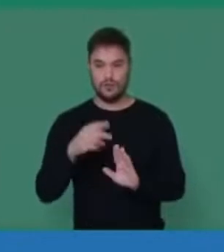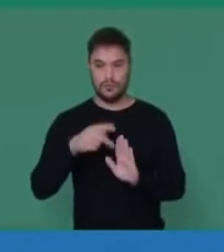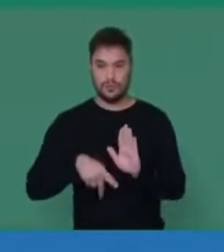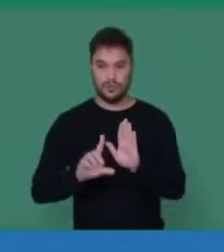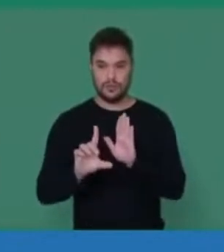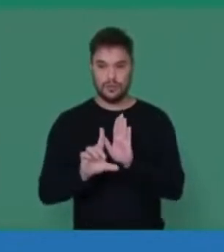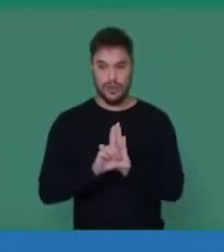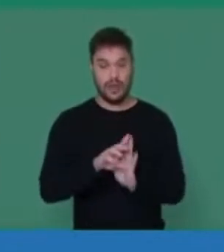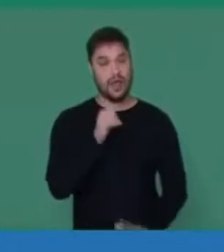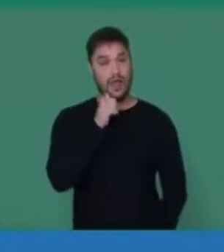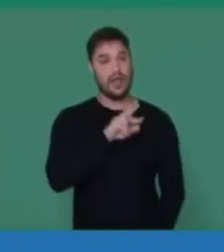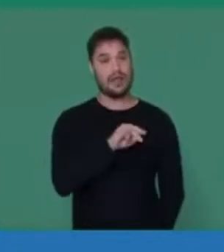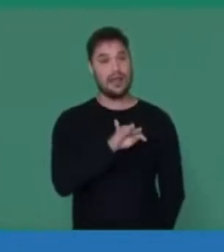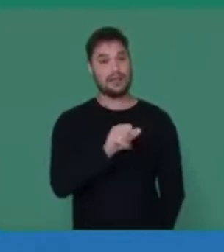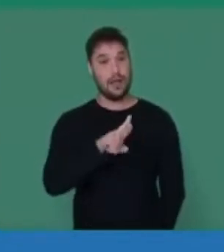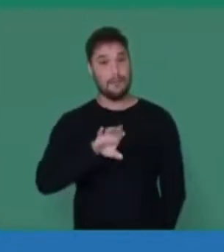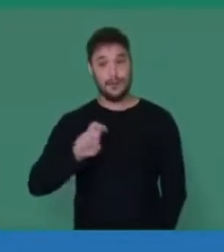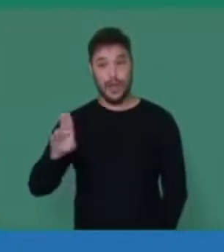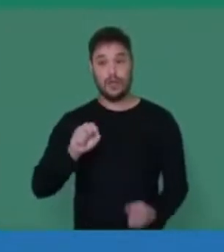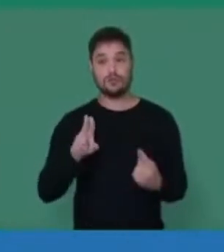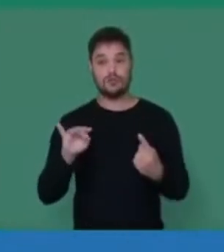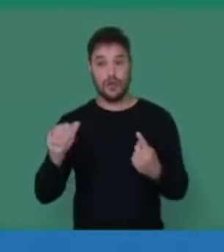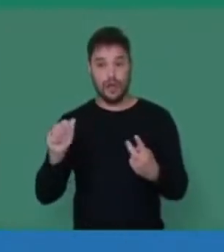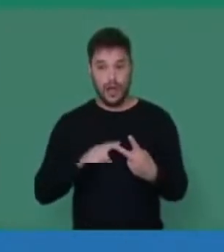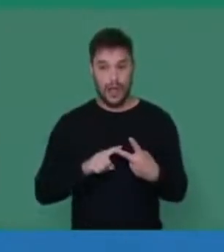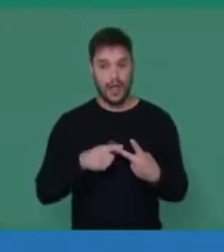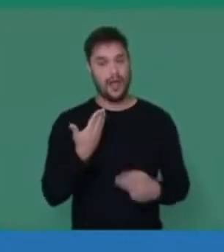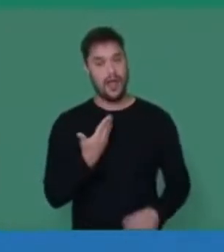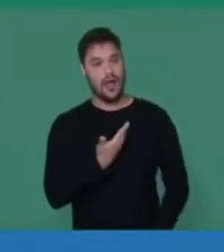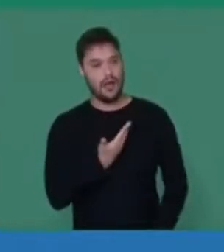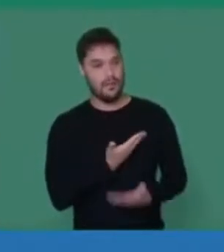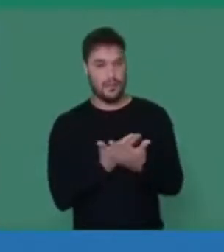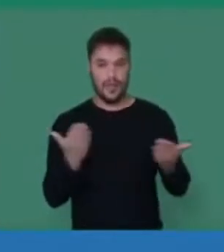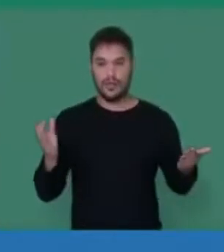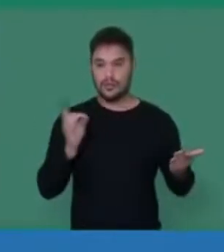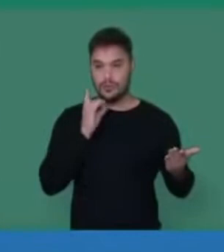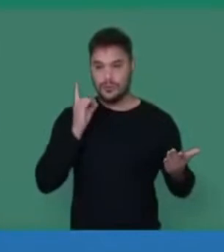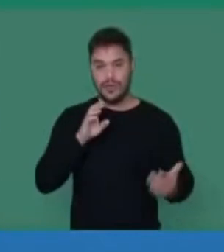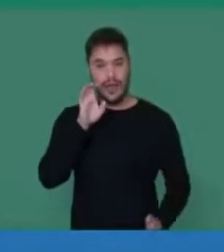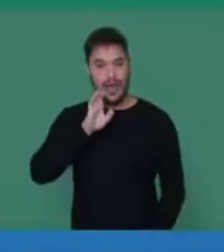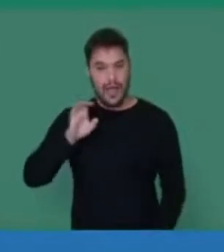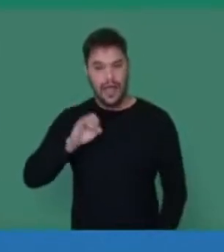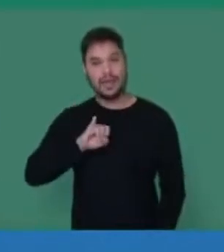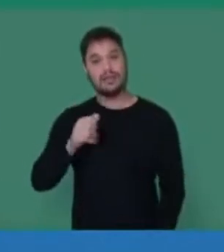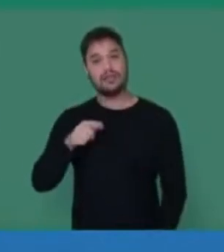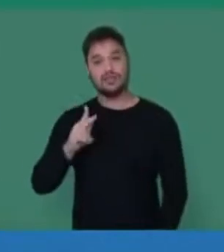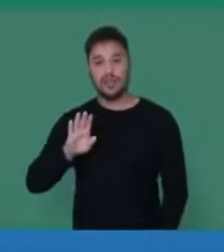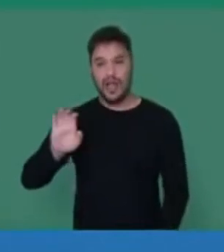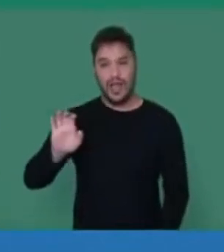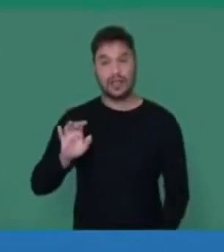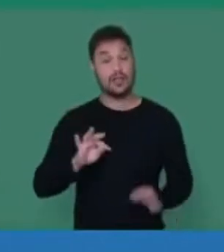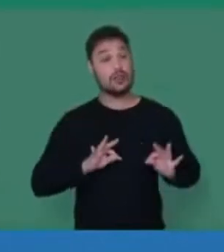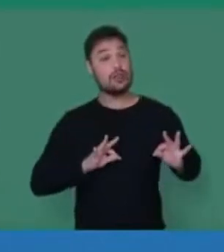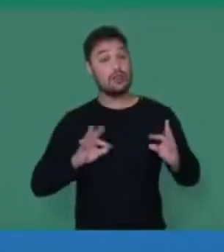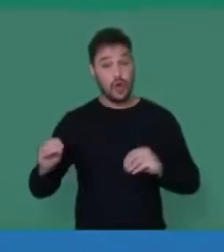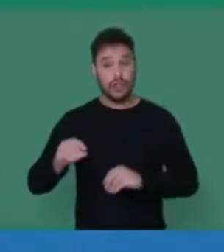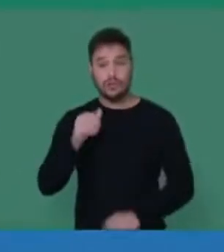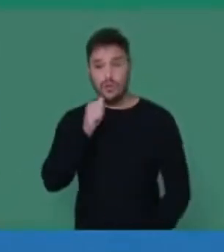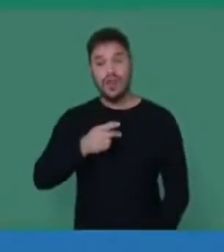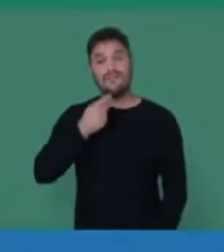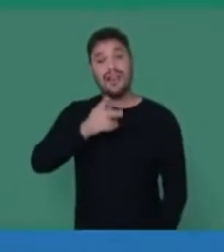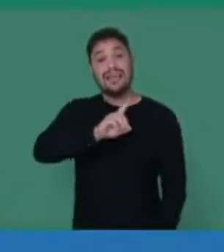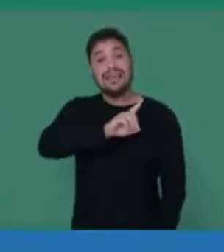deputada Renata Abreu, deputada Luciene, deputada Soraya, colegas parlamentares, querida Érica, Jaque, todas, para dizer